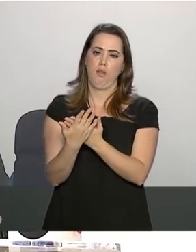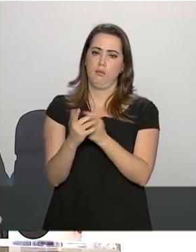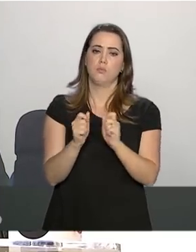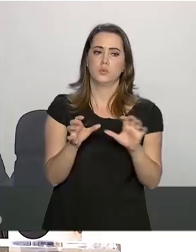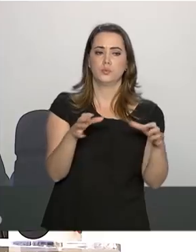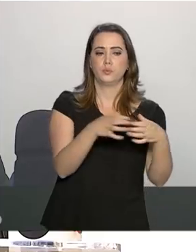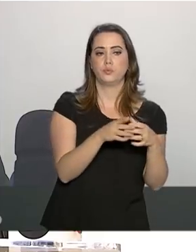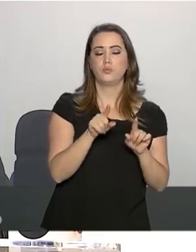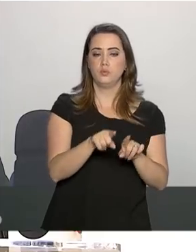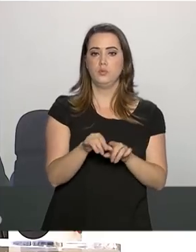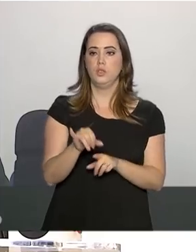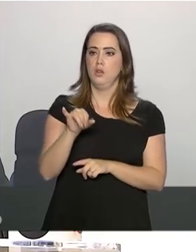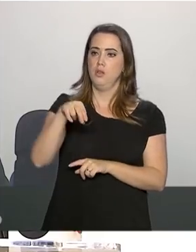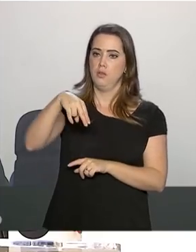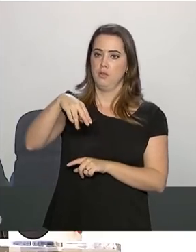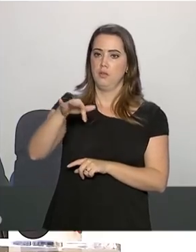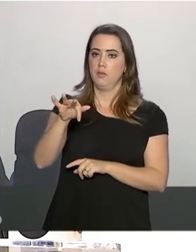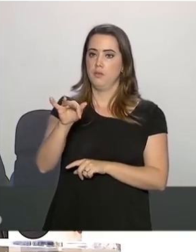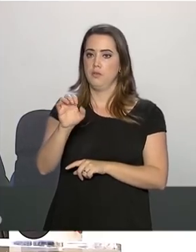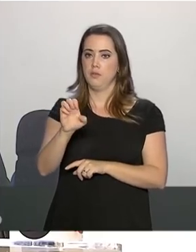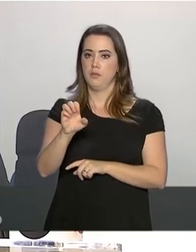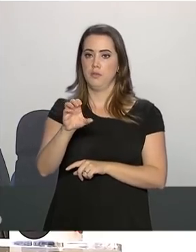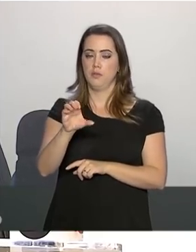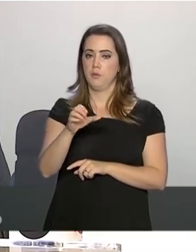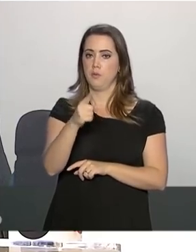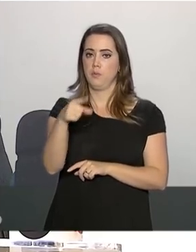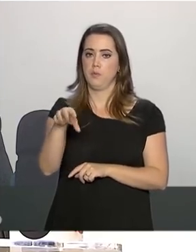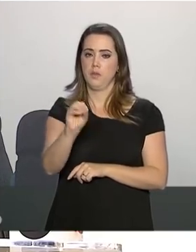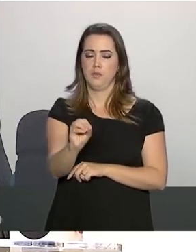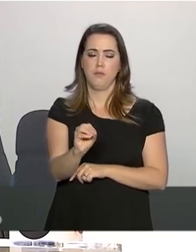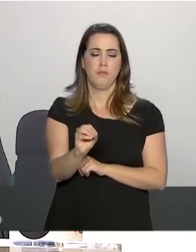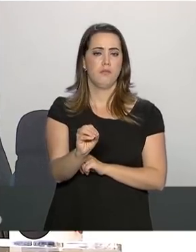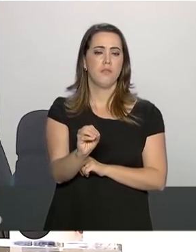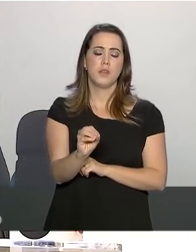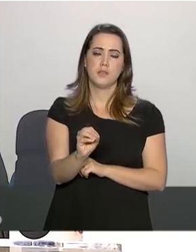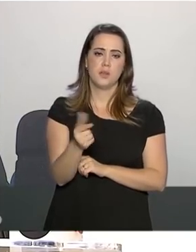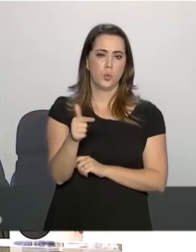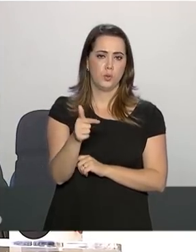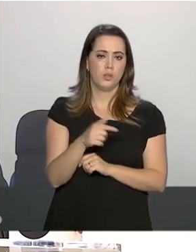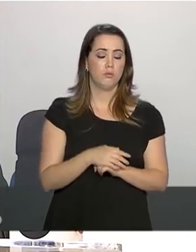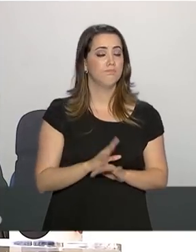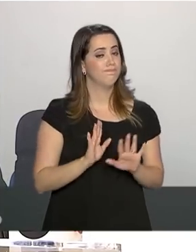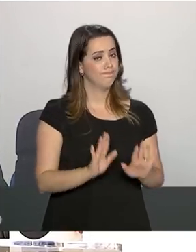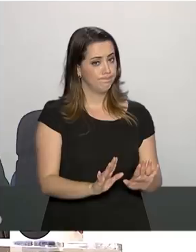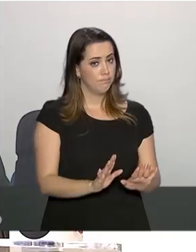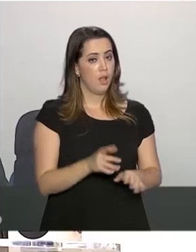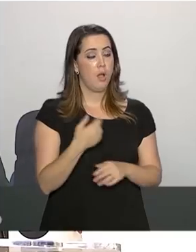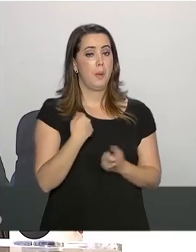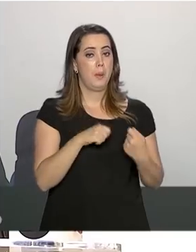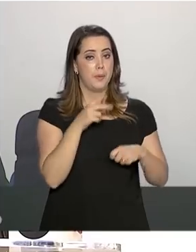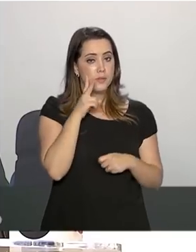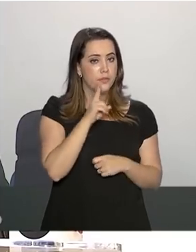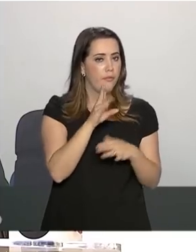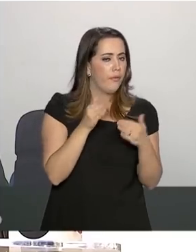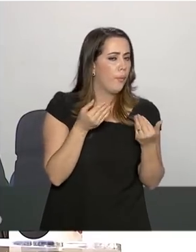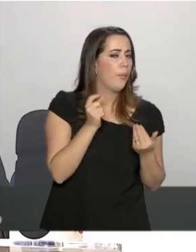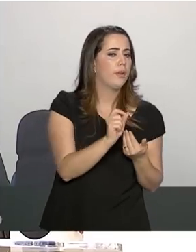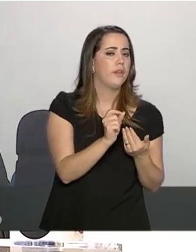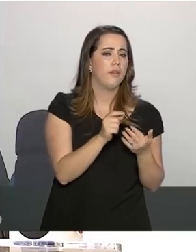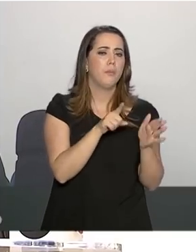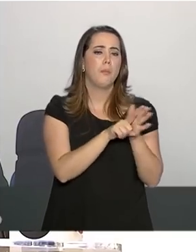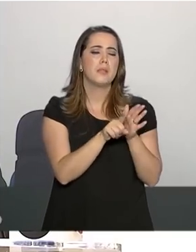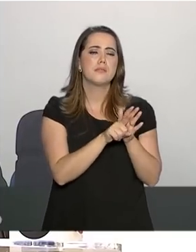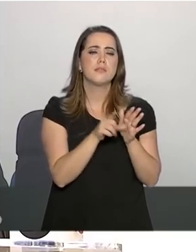infeccioso, então, não existe mais ou como está? Como eu disse, eu preciso checar quais são os níveis desses exames que foram